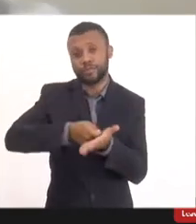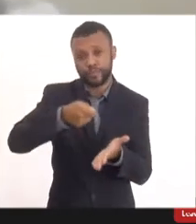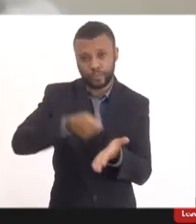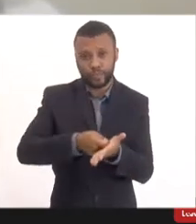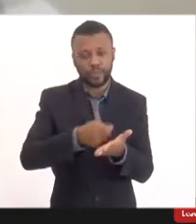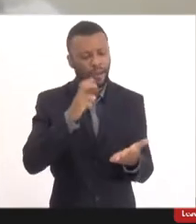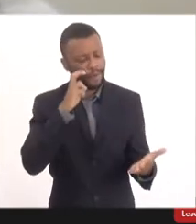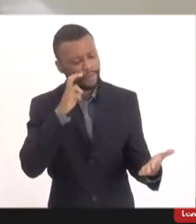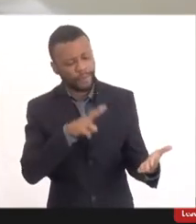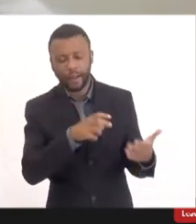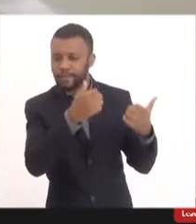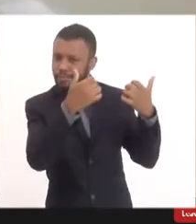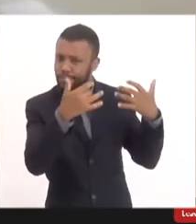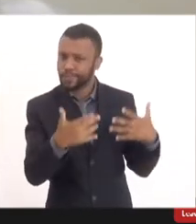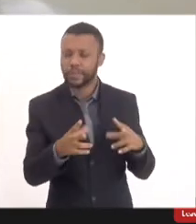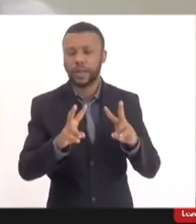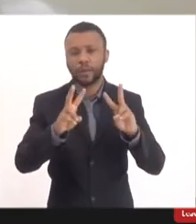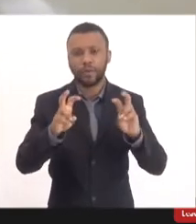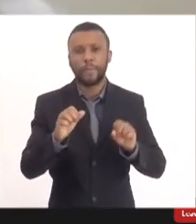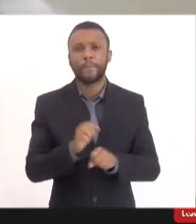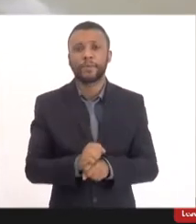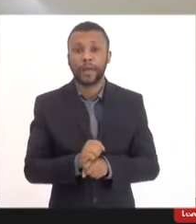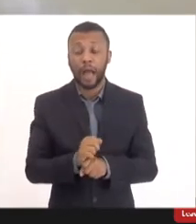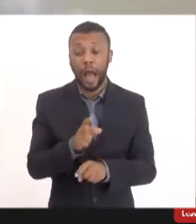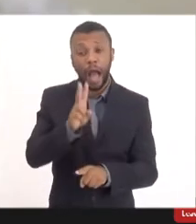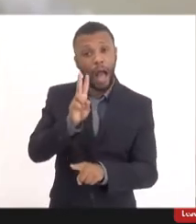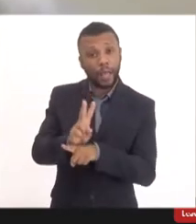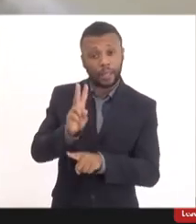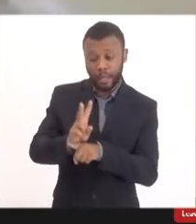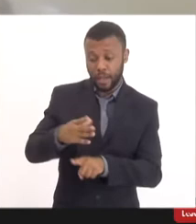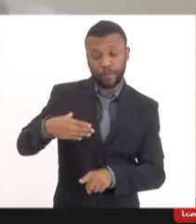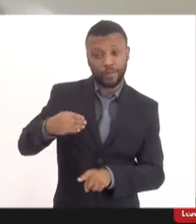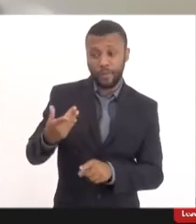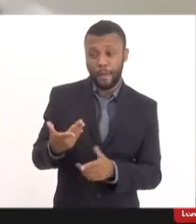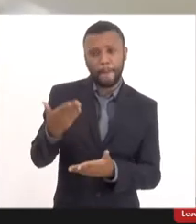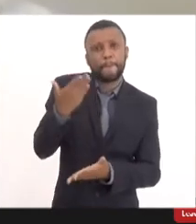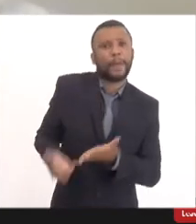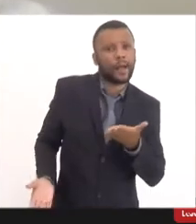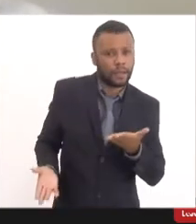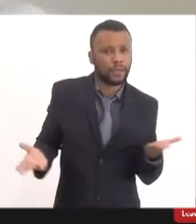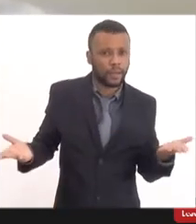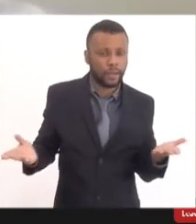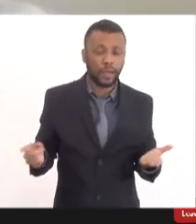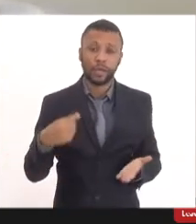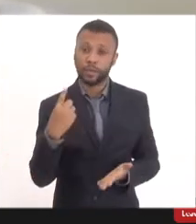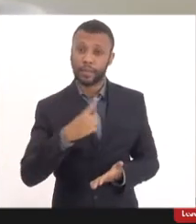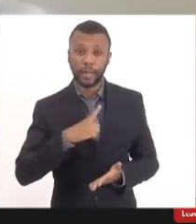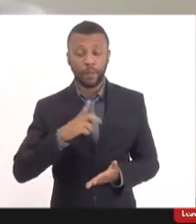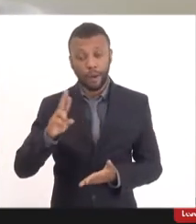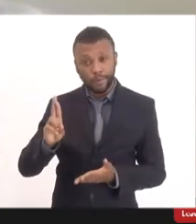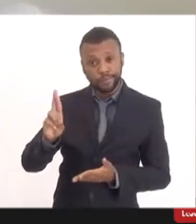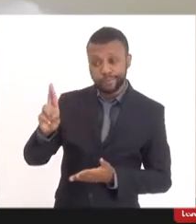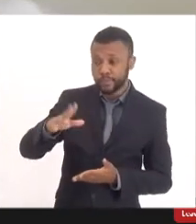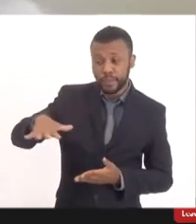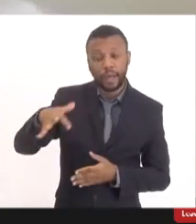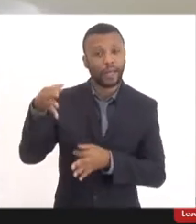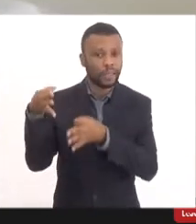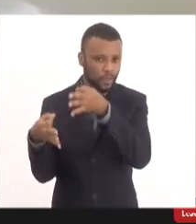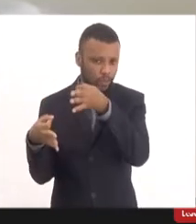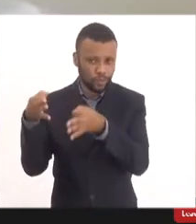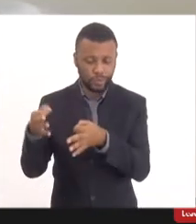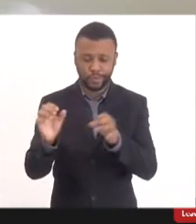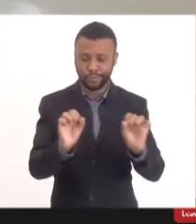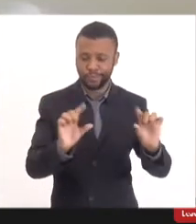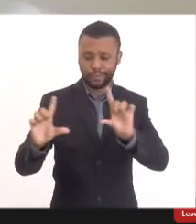perder a tutela dos filhos. Mas aí tem os nossos representantes da justiça que vão